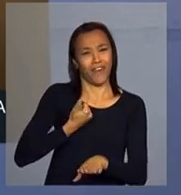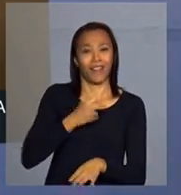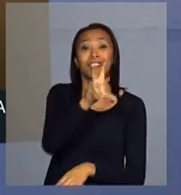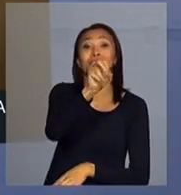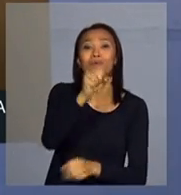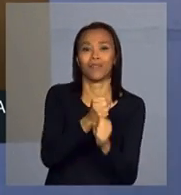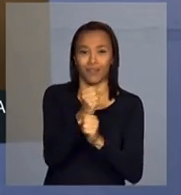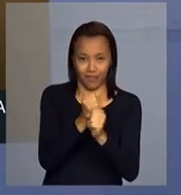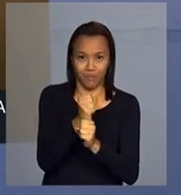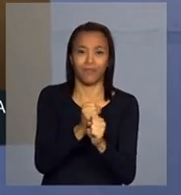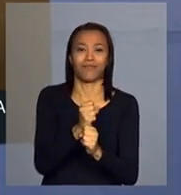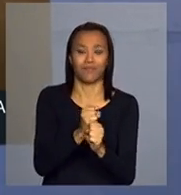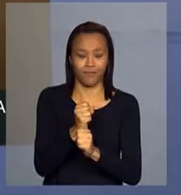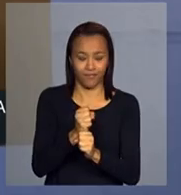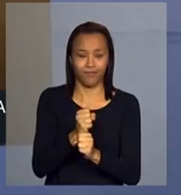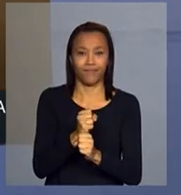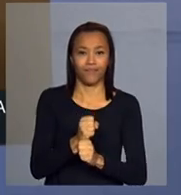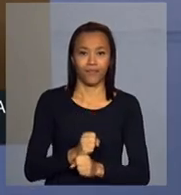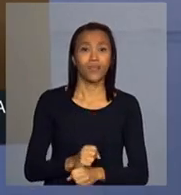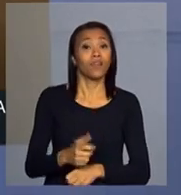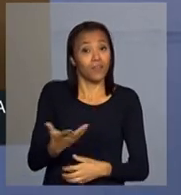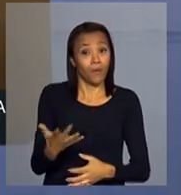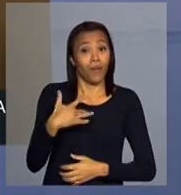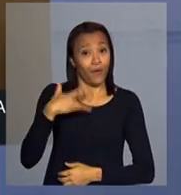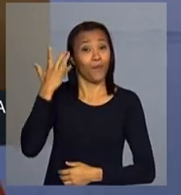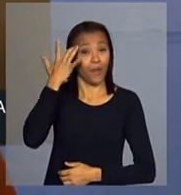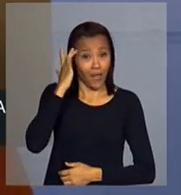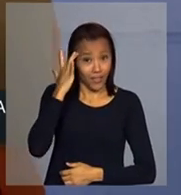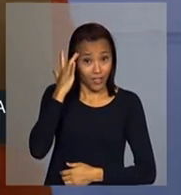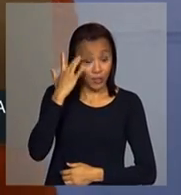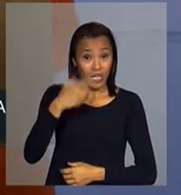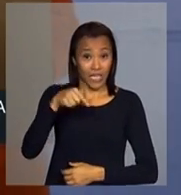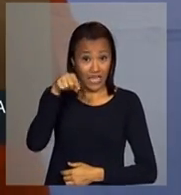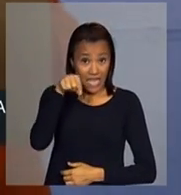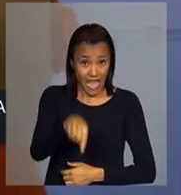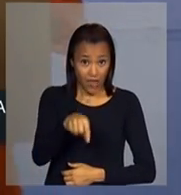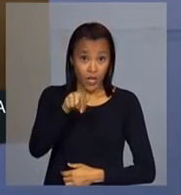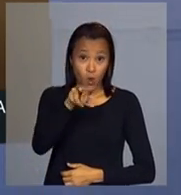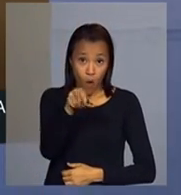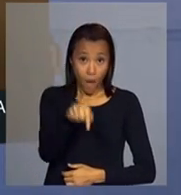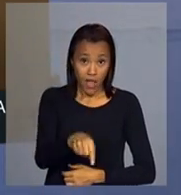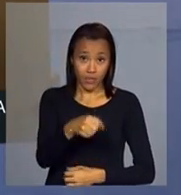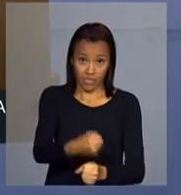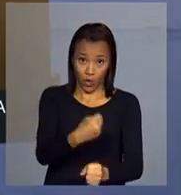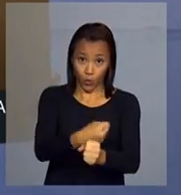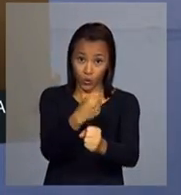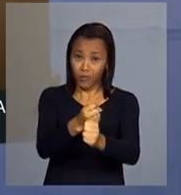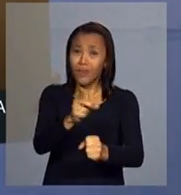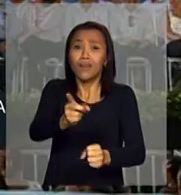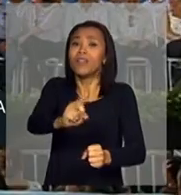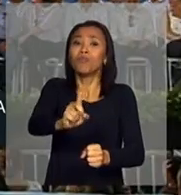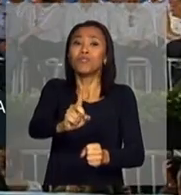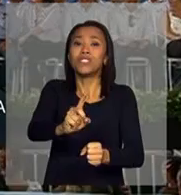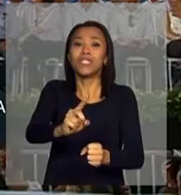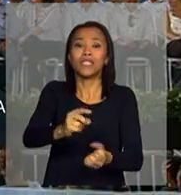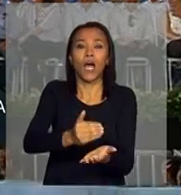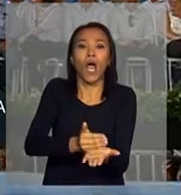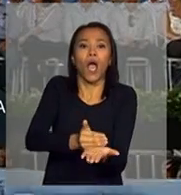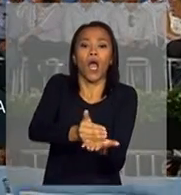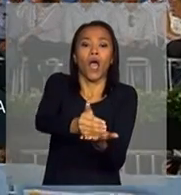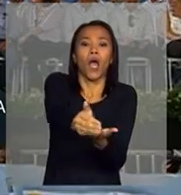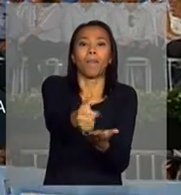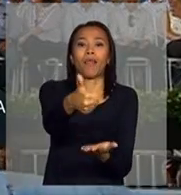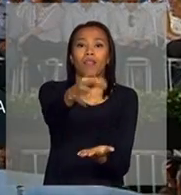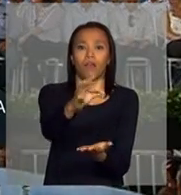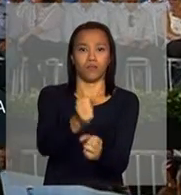anos. E eu acho que uma obra como essa não podia estar prevista há 10 anos.